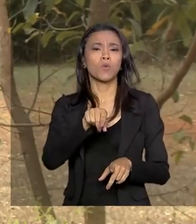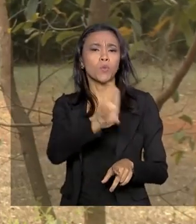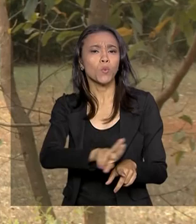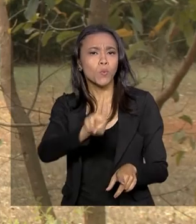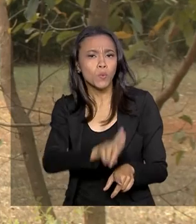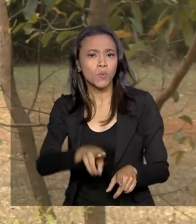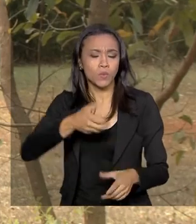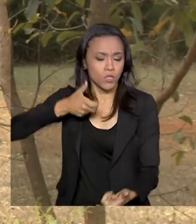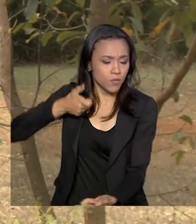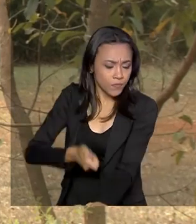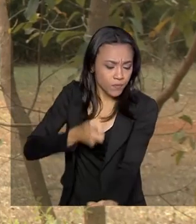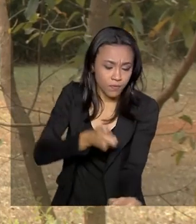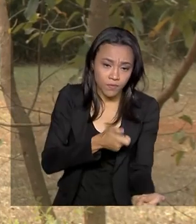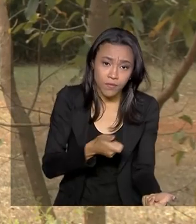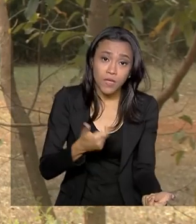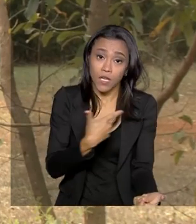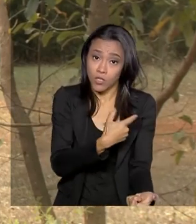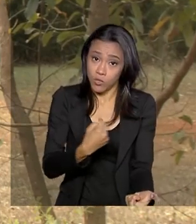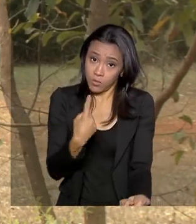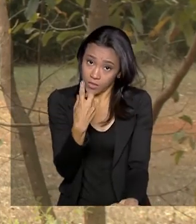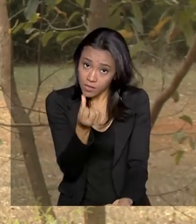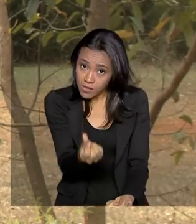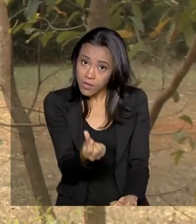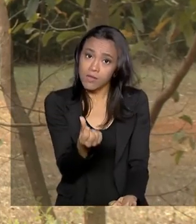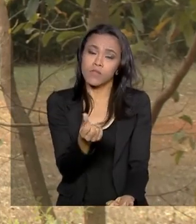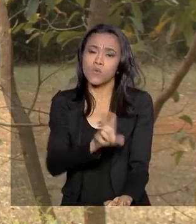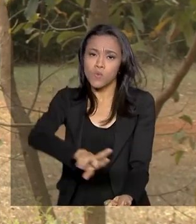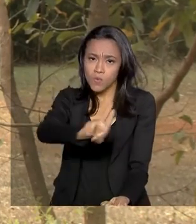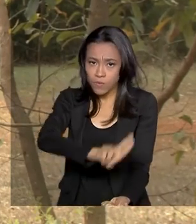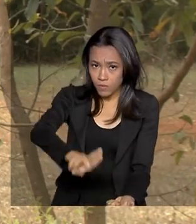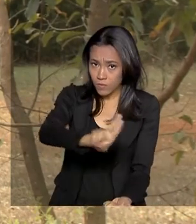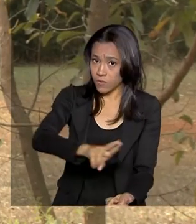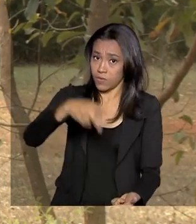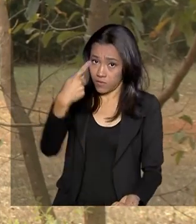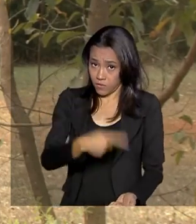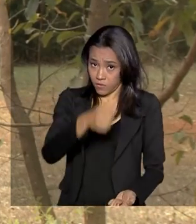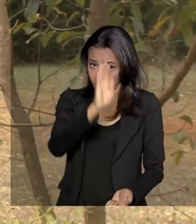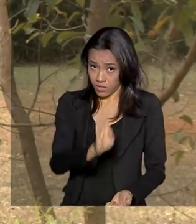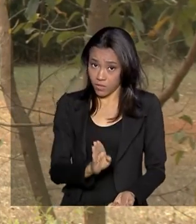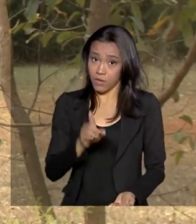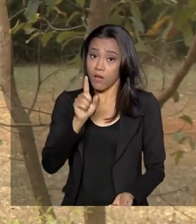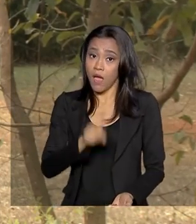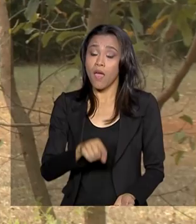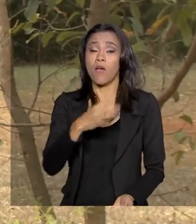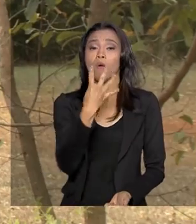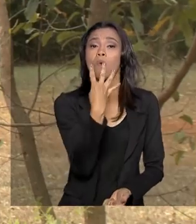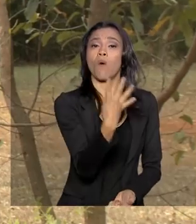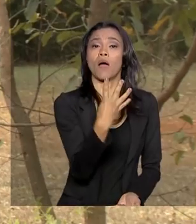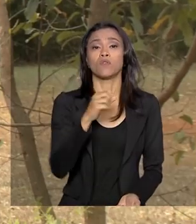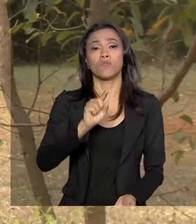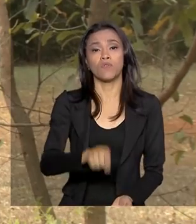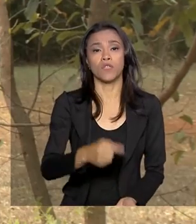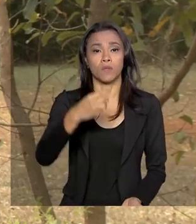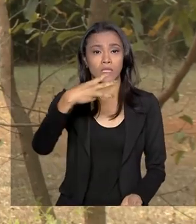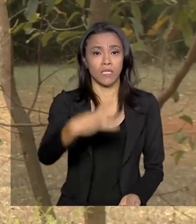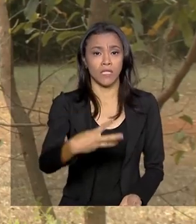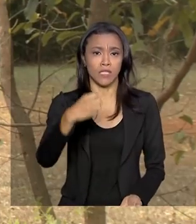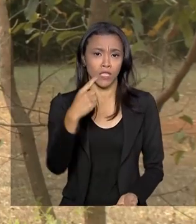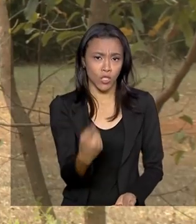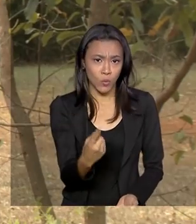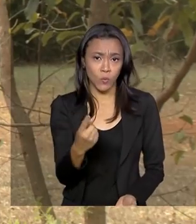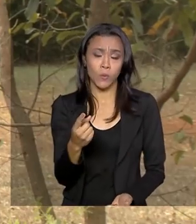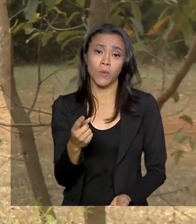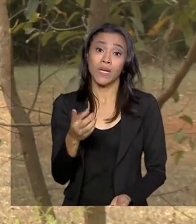desses produtos. Em 2016, o consumo relativo no país foi de 4,31 quilos de